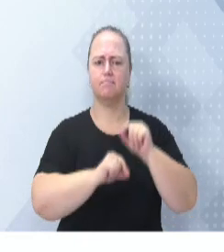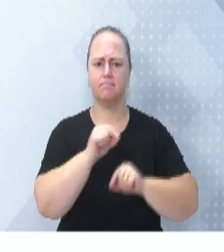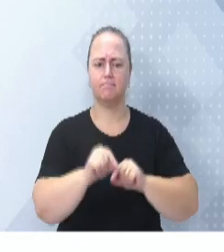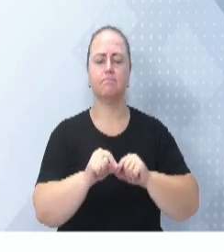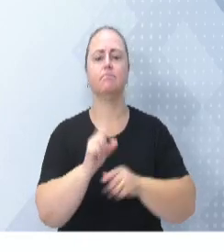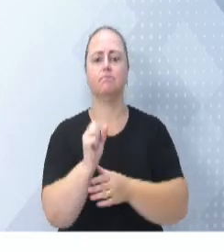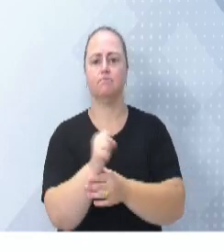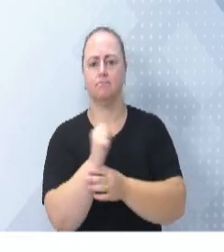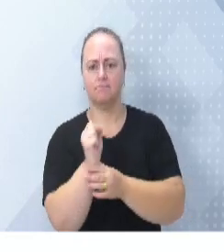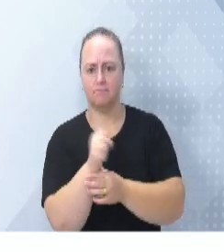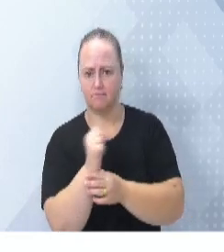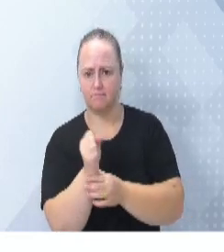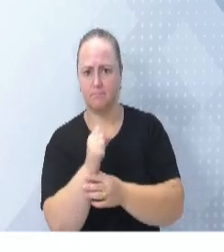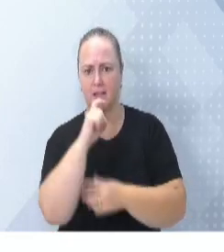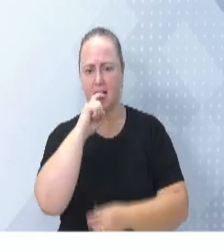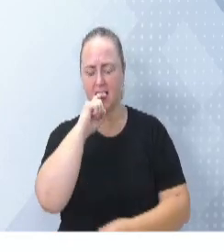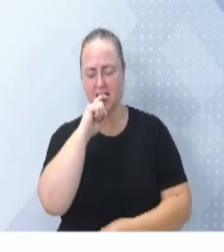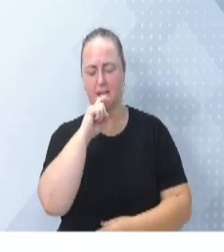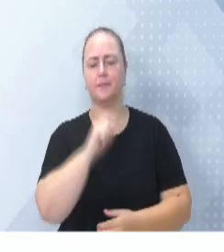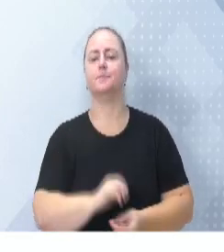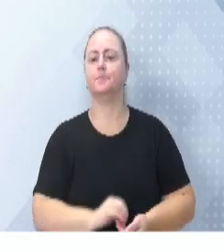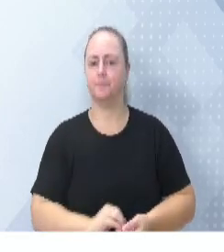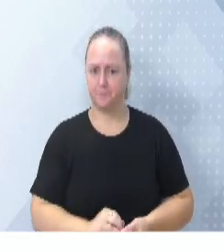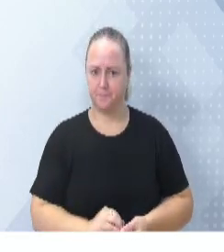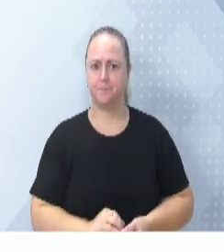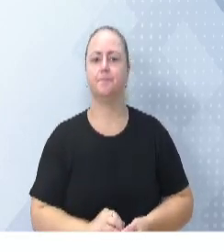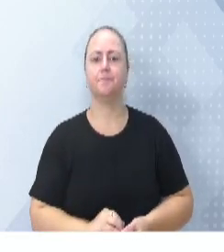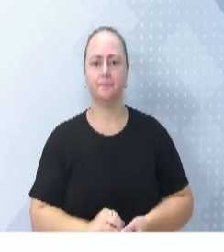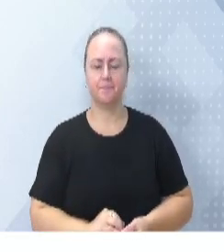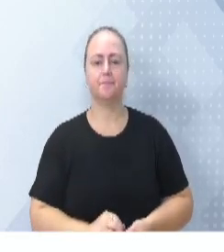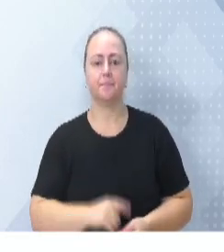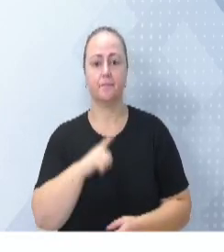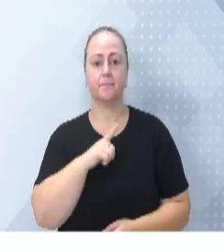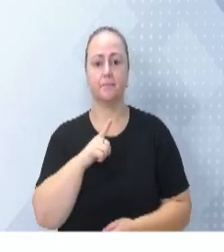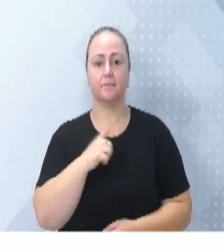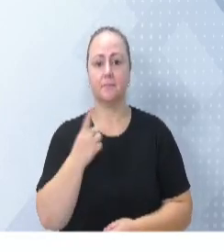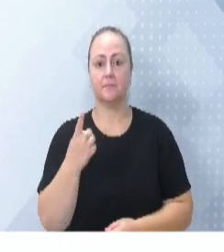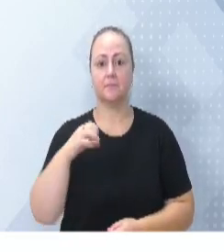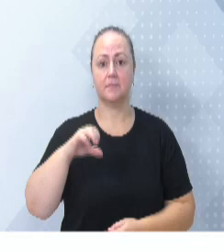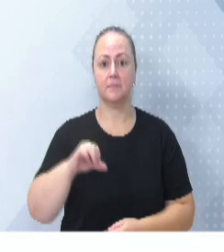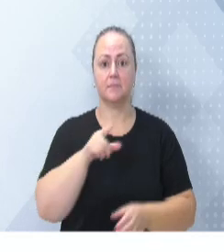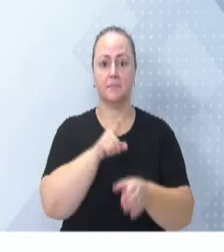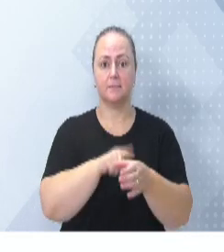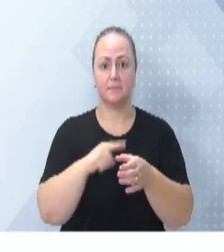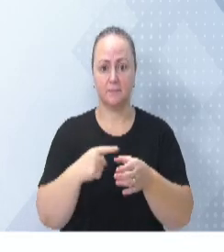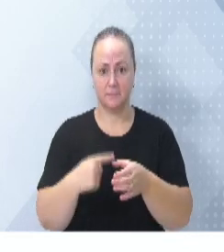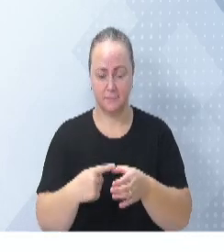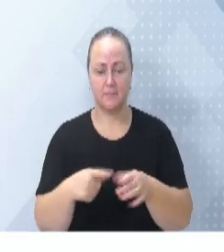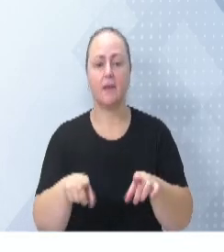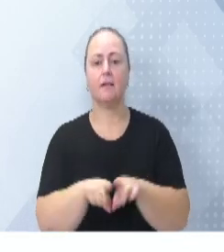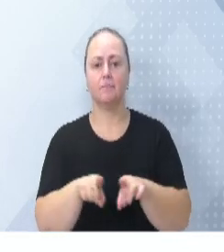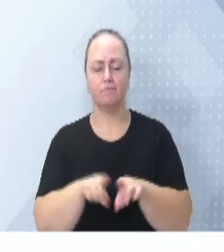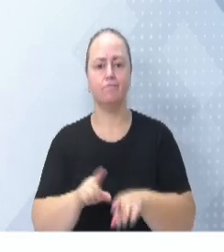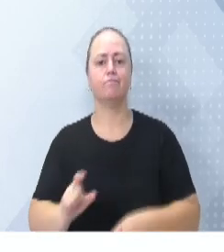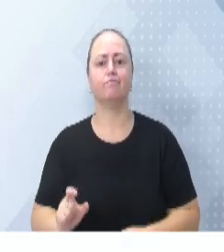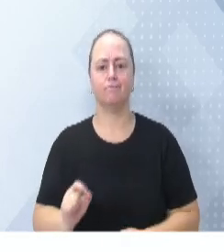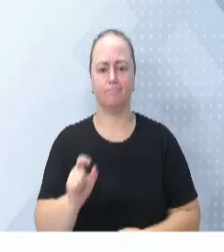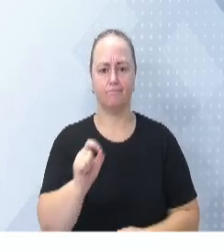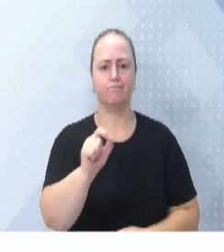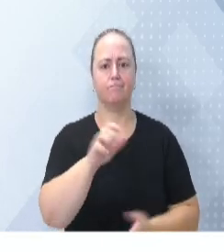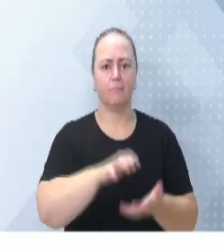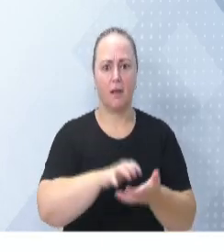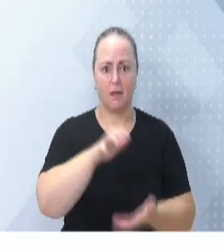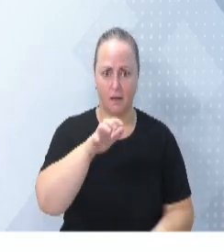em ortopedia. Nós somos referência para 19 cidades, somos referência para oncologia adulto, somos